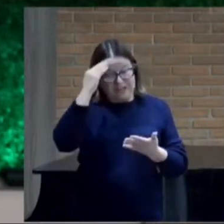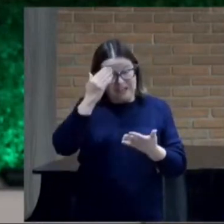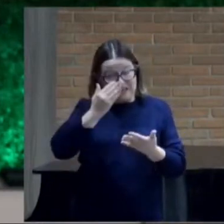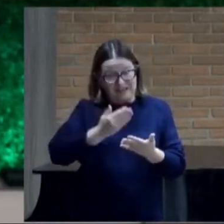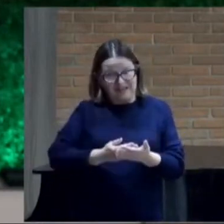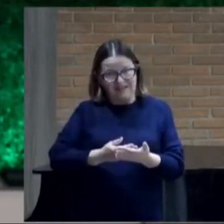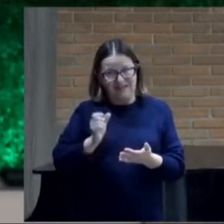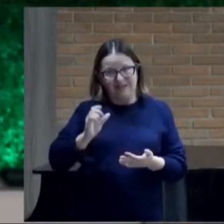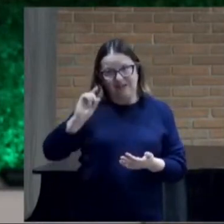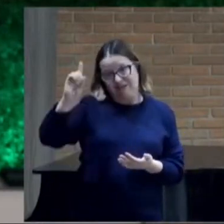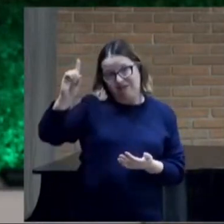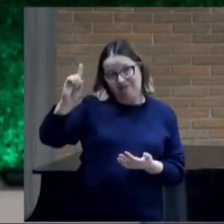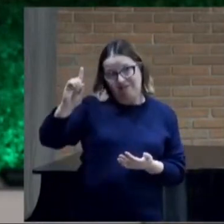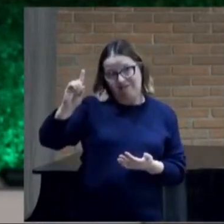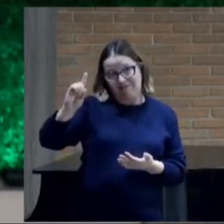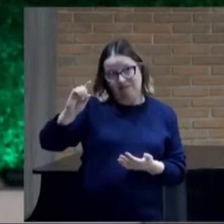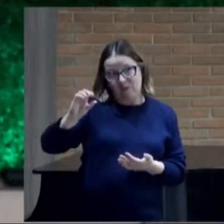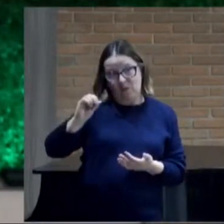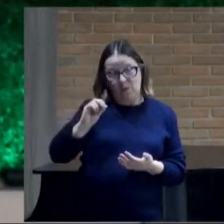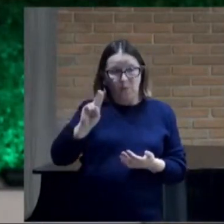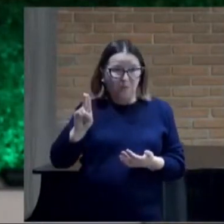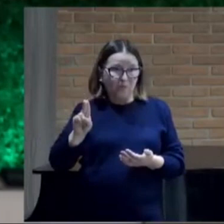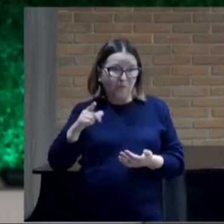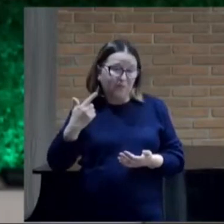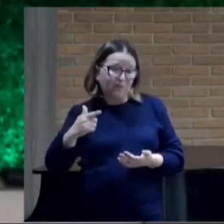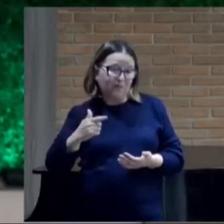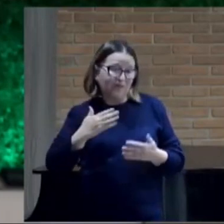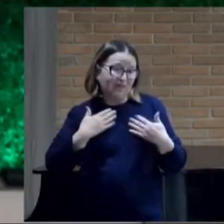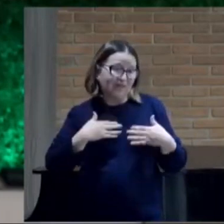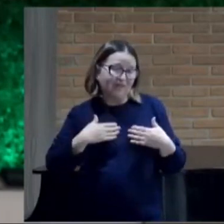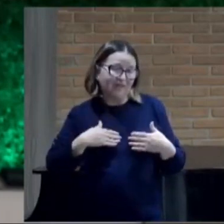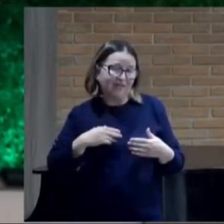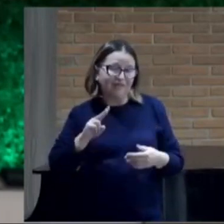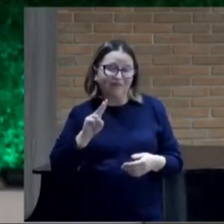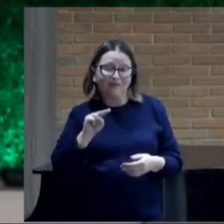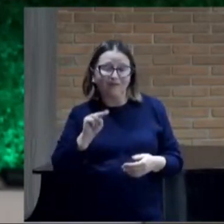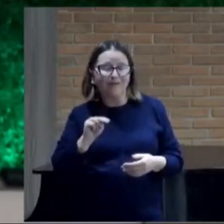Ou você não tem descanso nunca mais